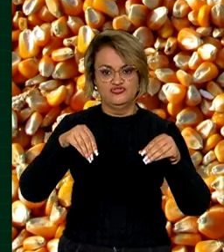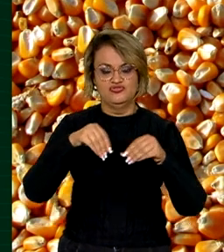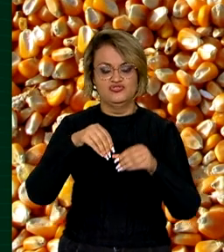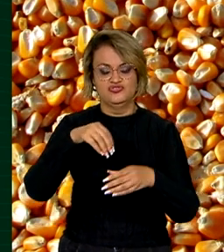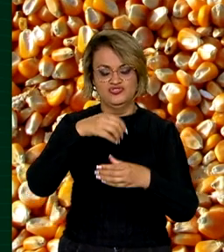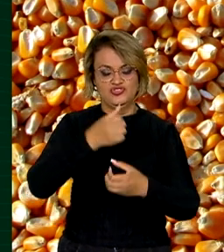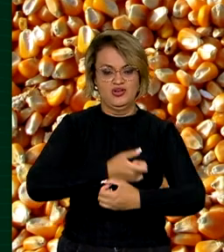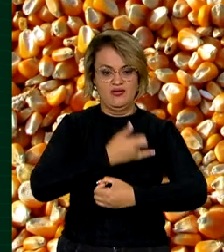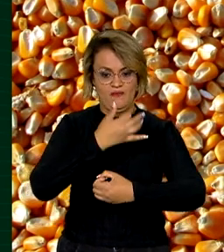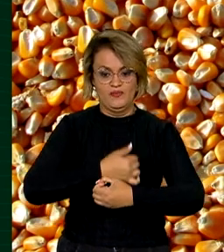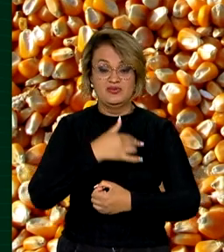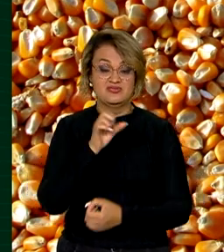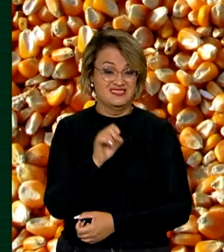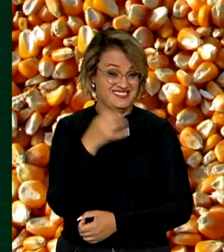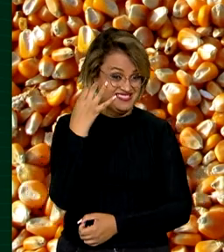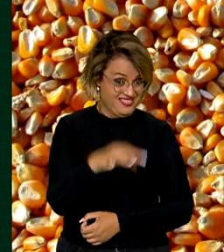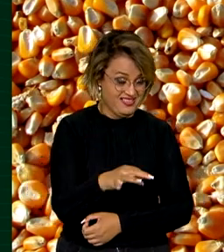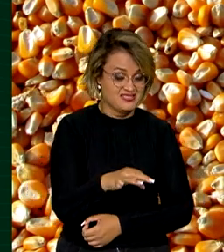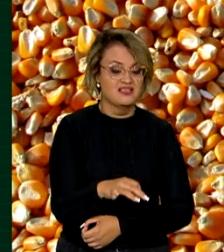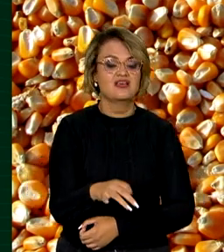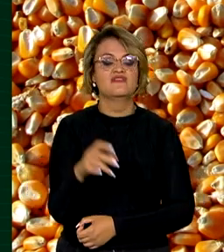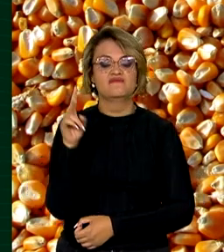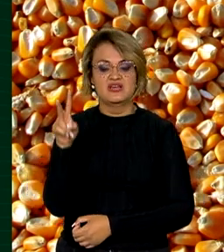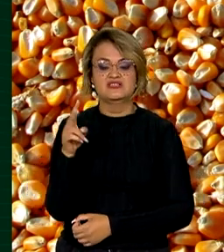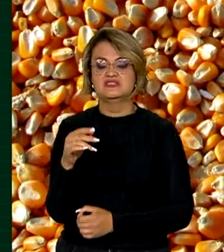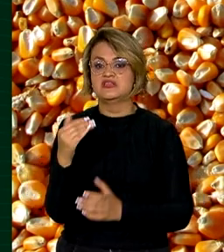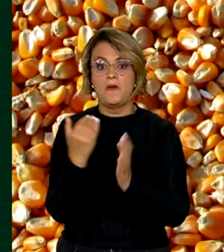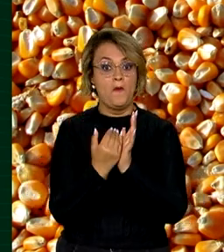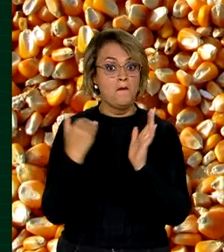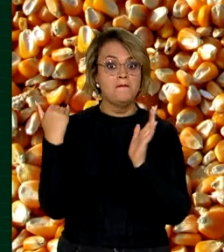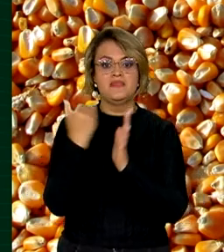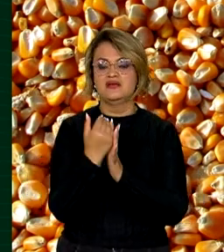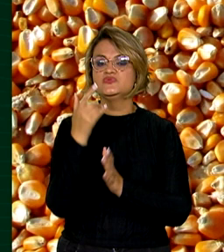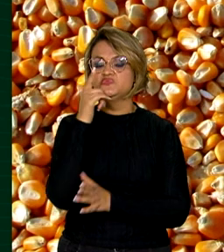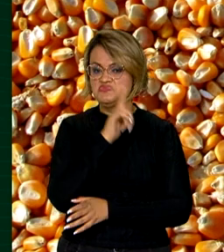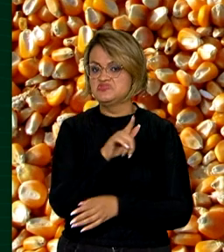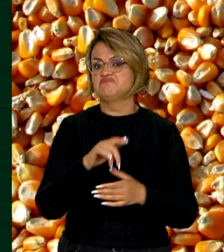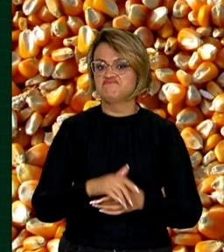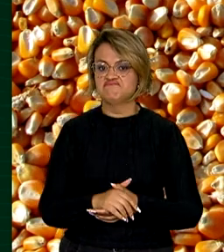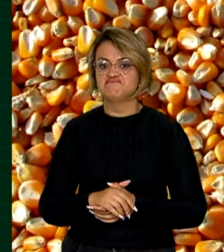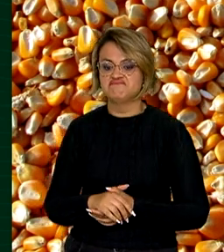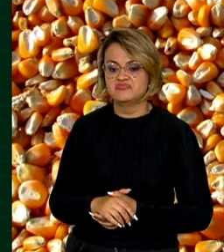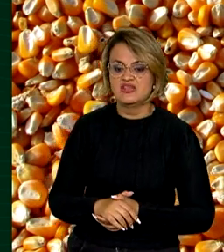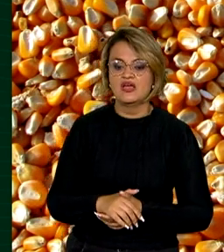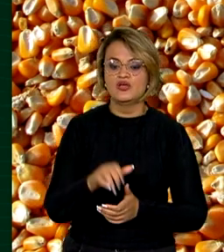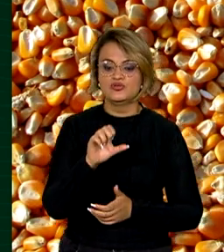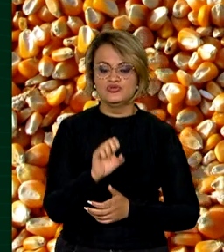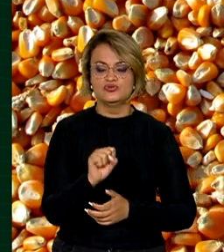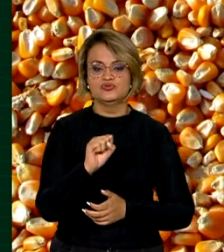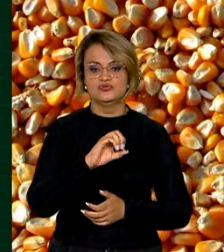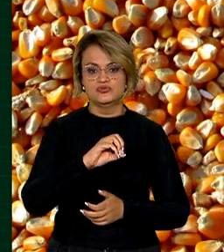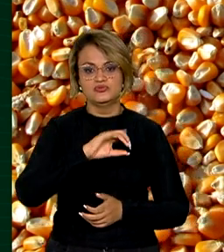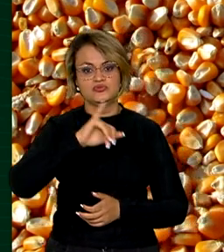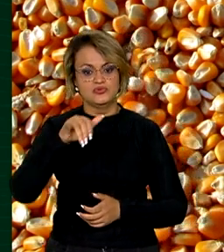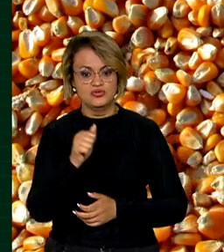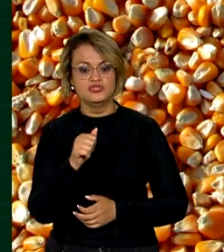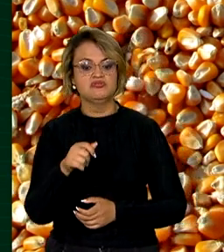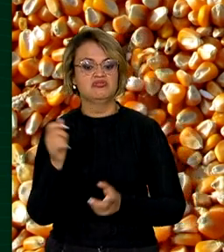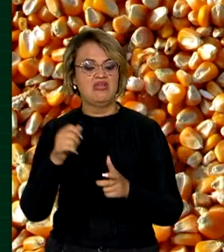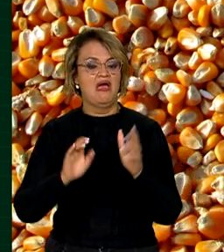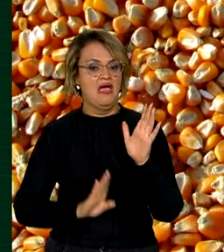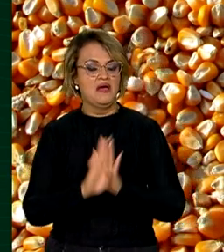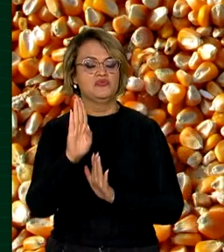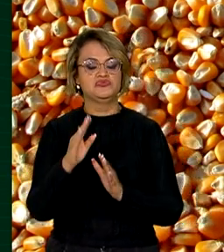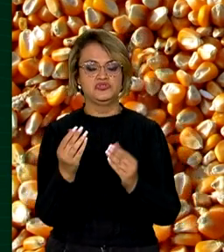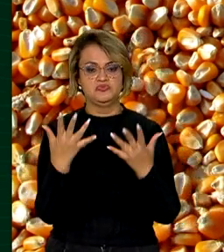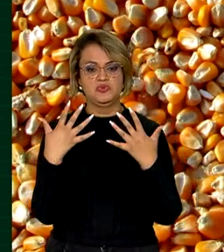Se confirmado, será o segundo maior volume já registrado. A soja deve alcançar novo recorde